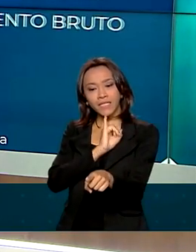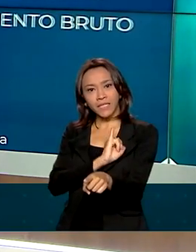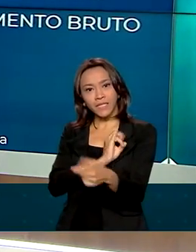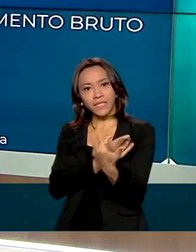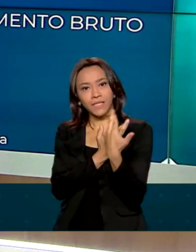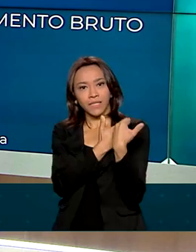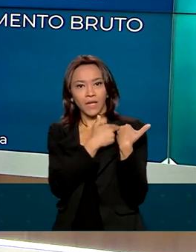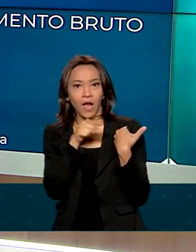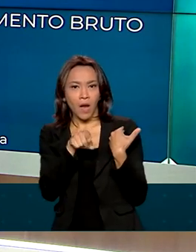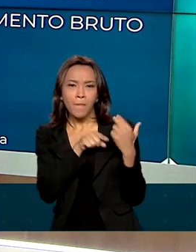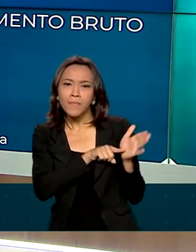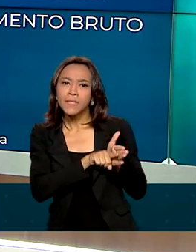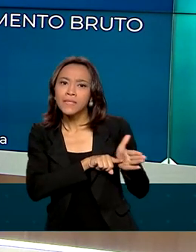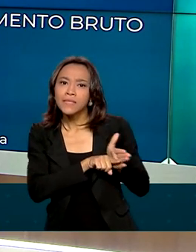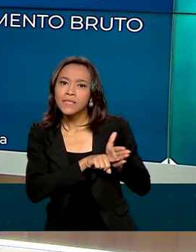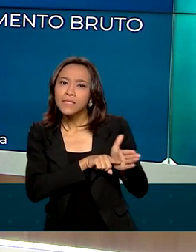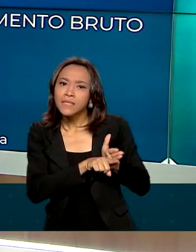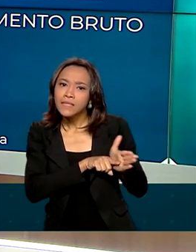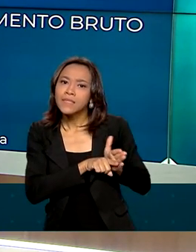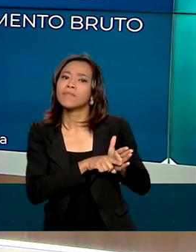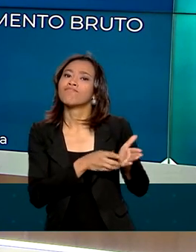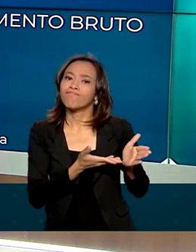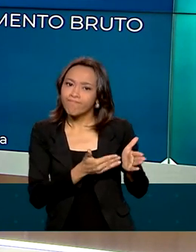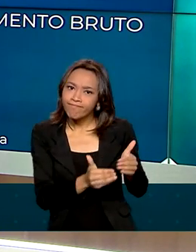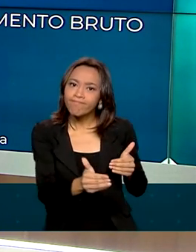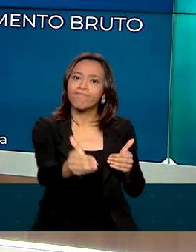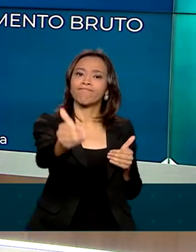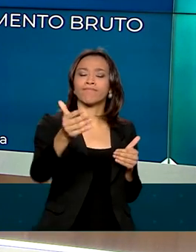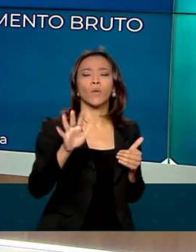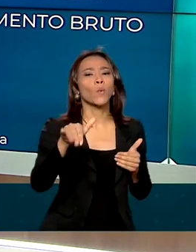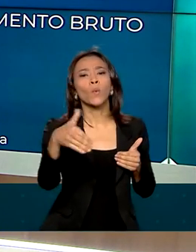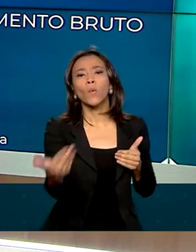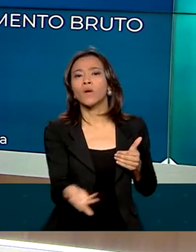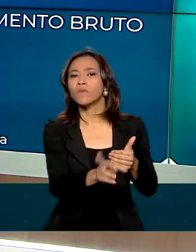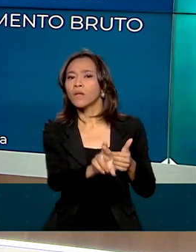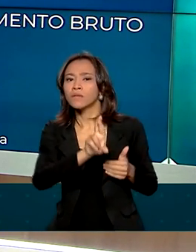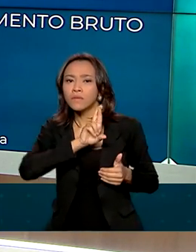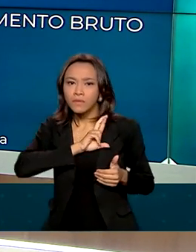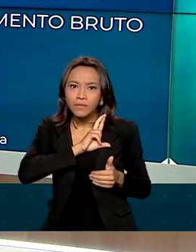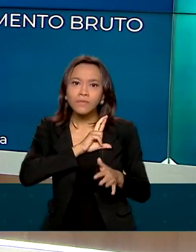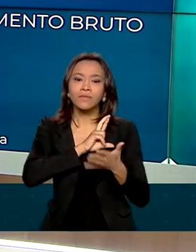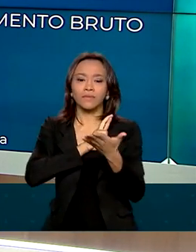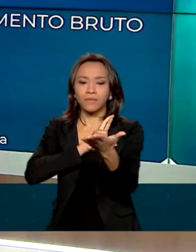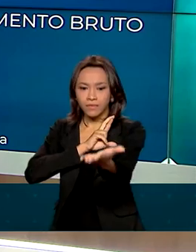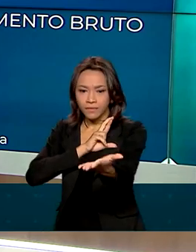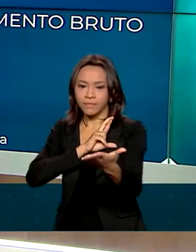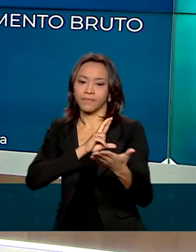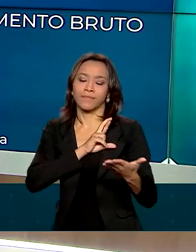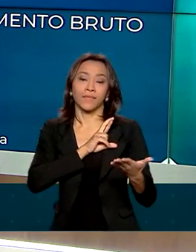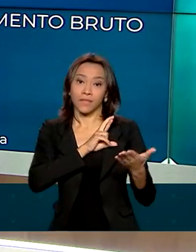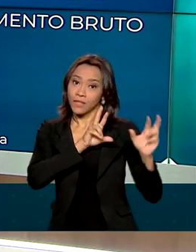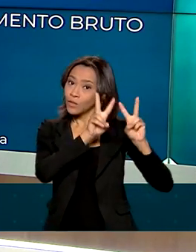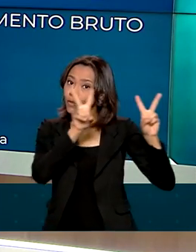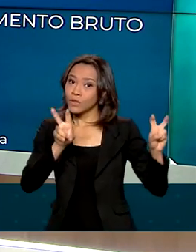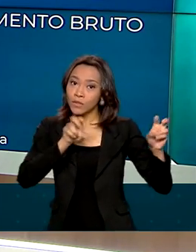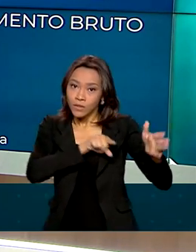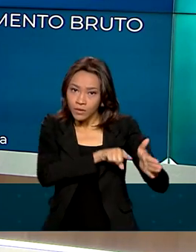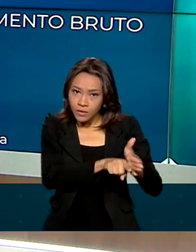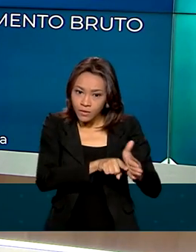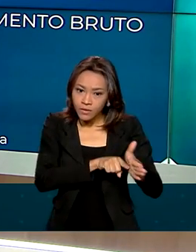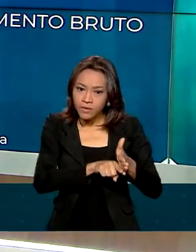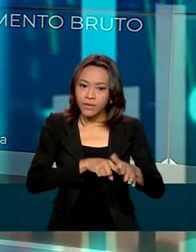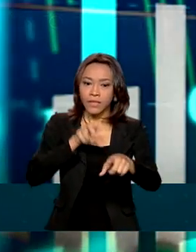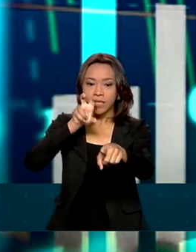Indústria, numa pesquisa que ela promoveu. Quais foram, então, os principais aspectos relacionados a essa pesquisa?